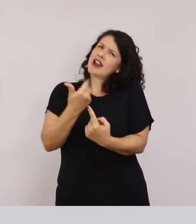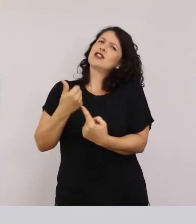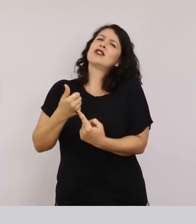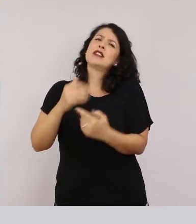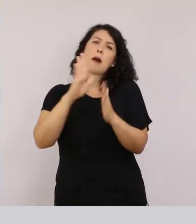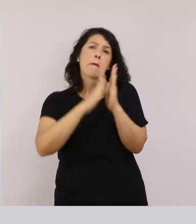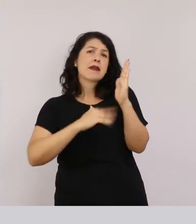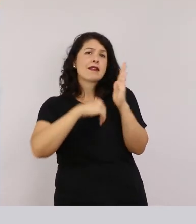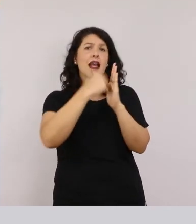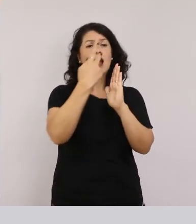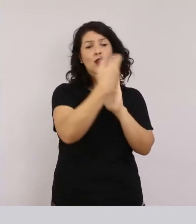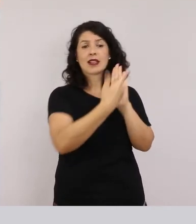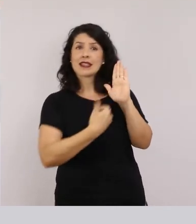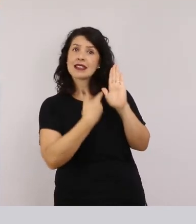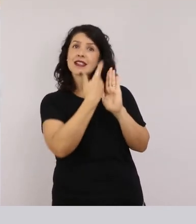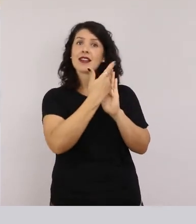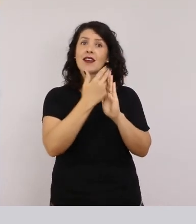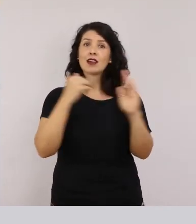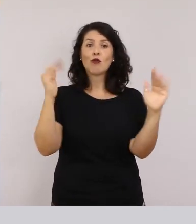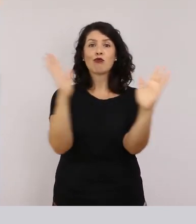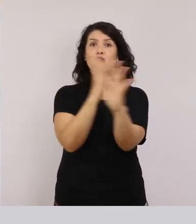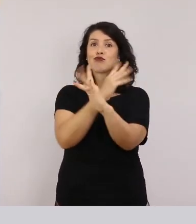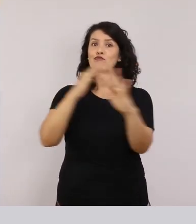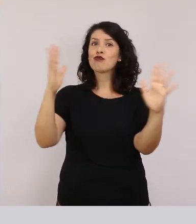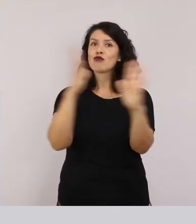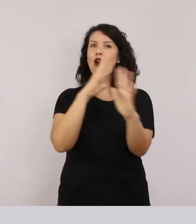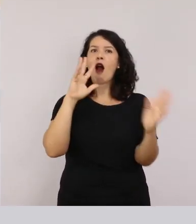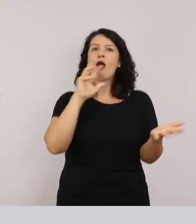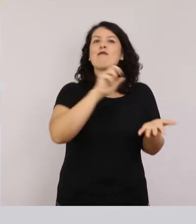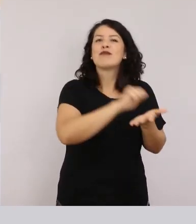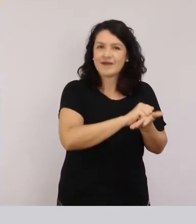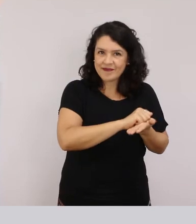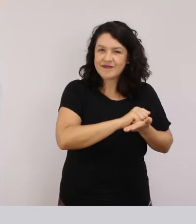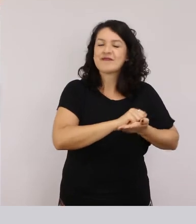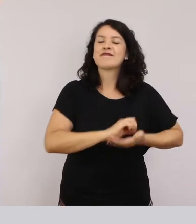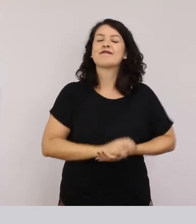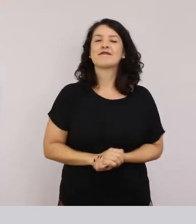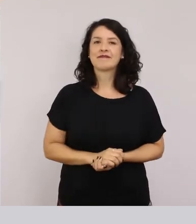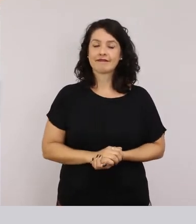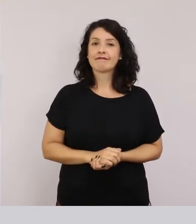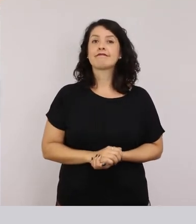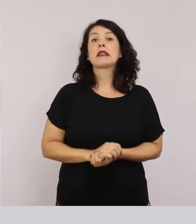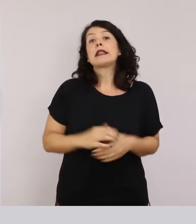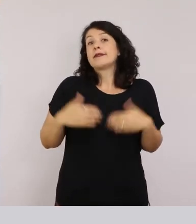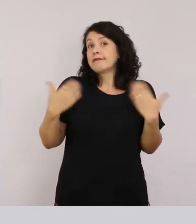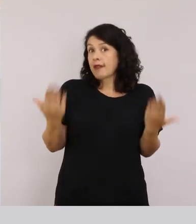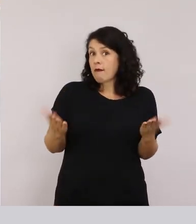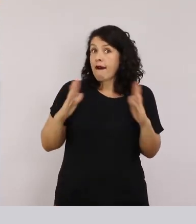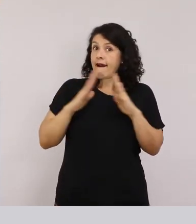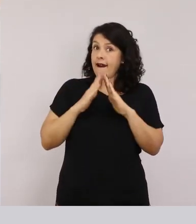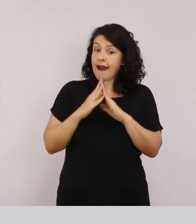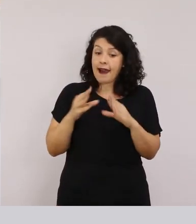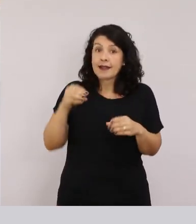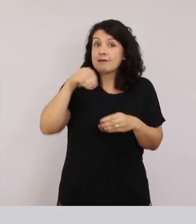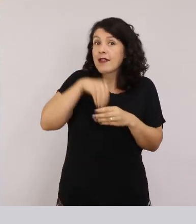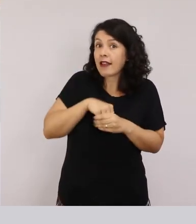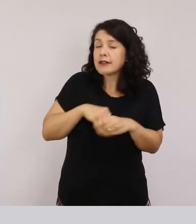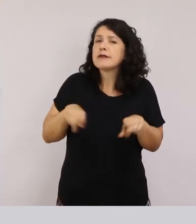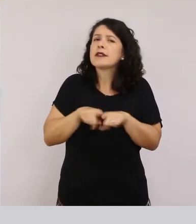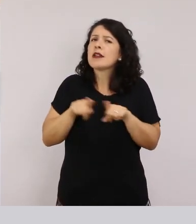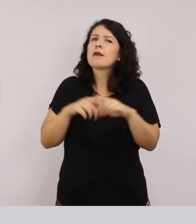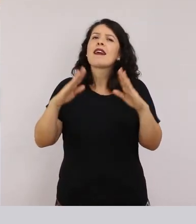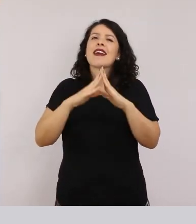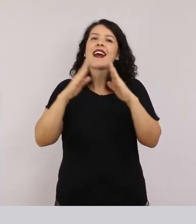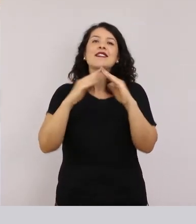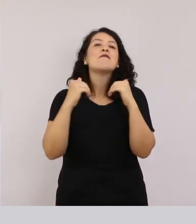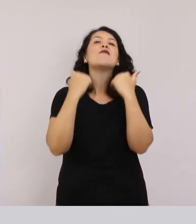registrando as cenas urbanas Enfim, temos a casa por dentro e temos